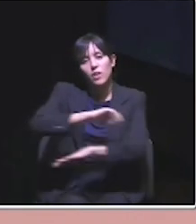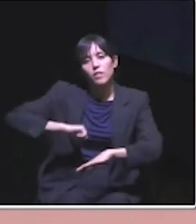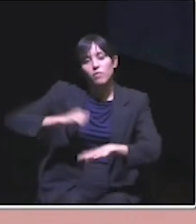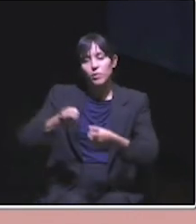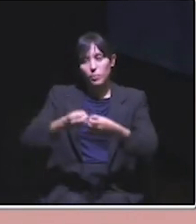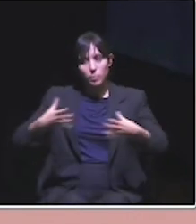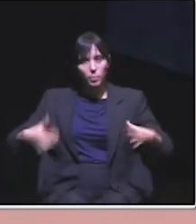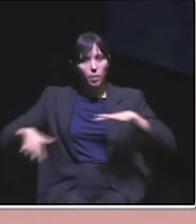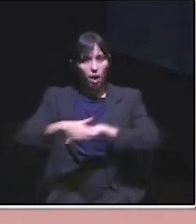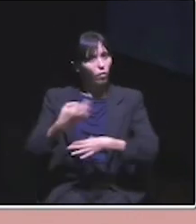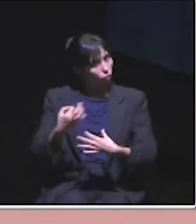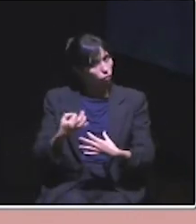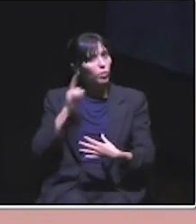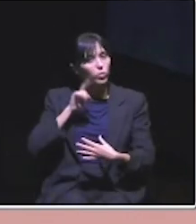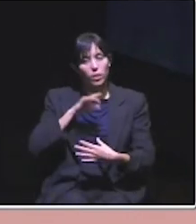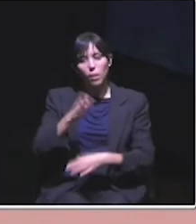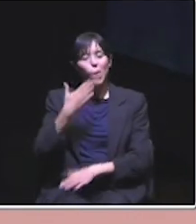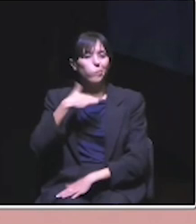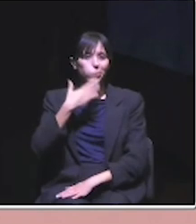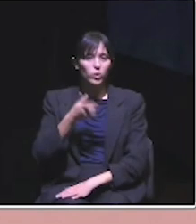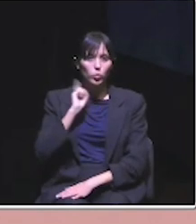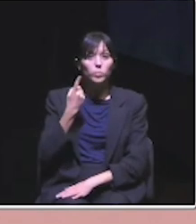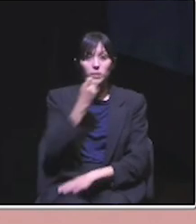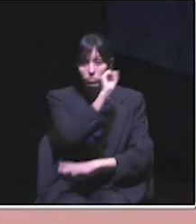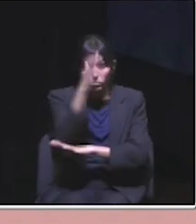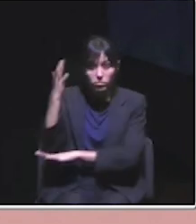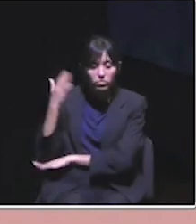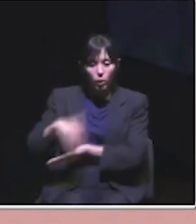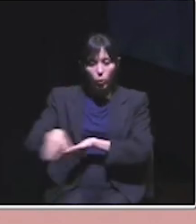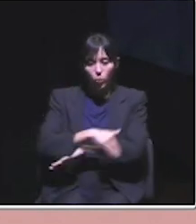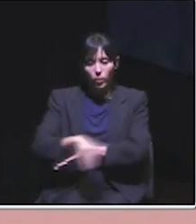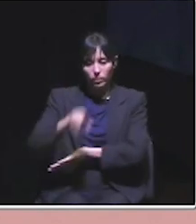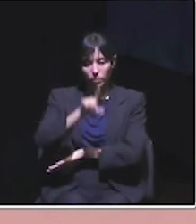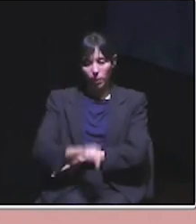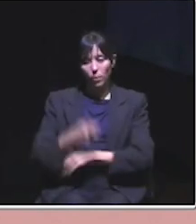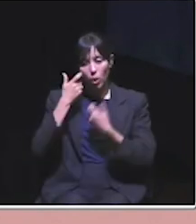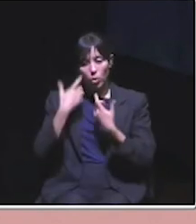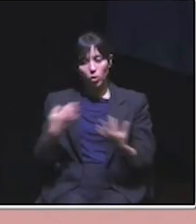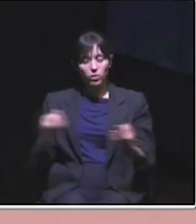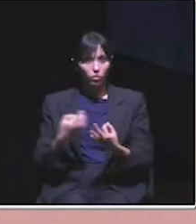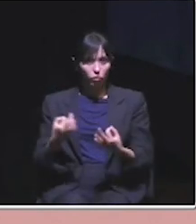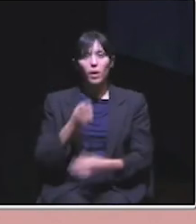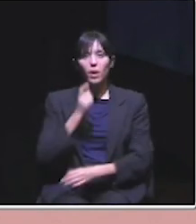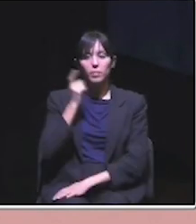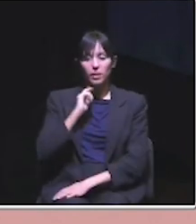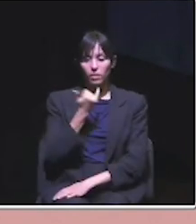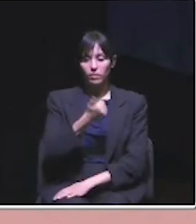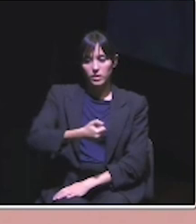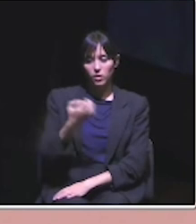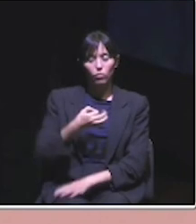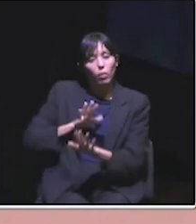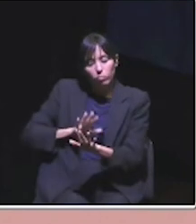espaços verdes, o que é muito importante, mas não basta. É preciso arborizar também as nossas ruas. Foi notório, por exemplo, no 25 de Abril que desceu à Avenida da